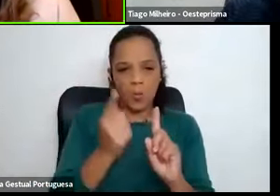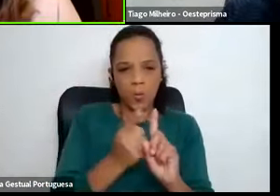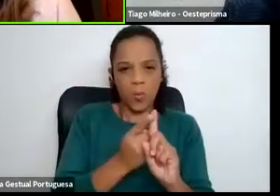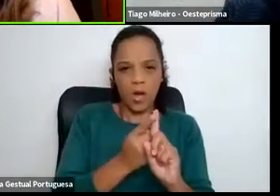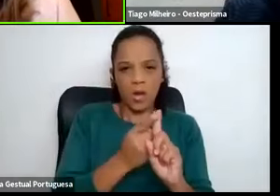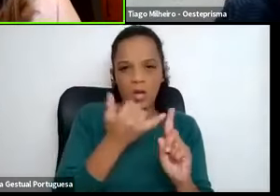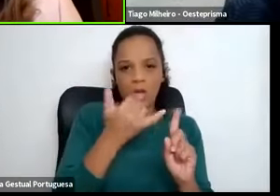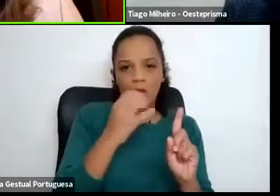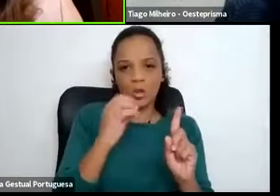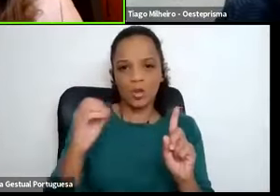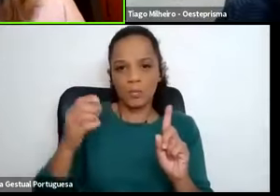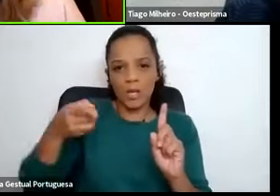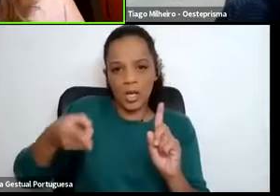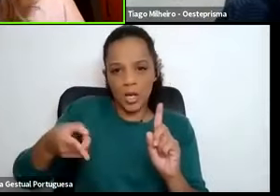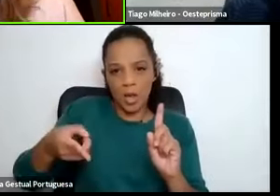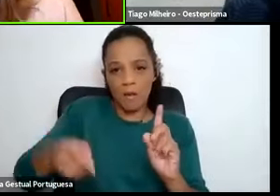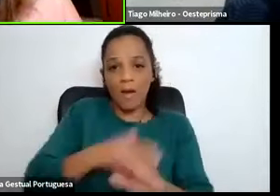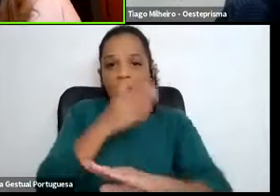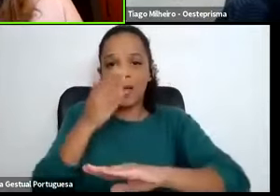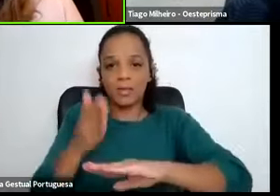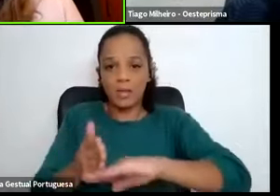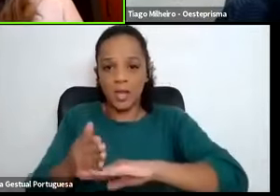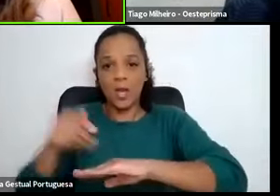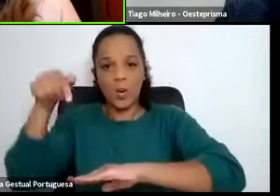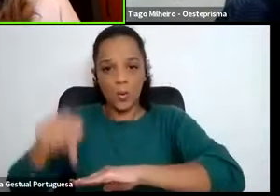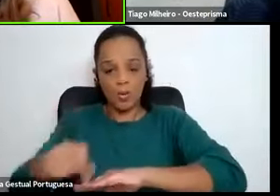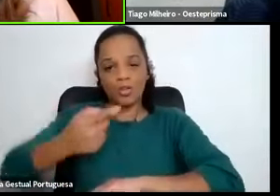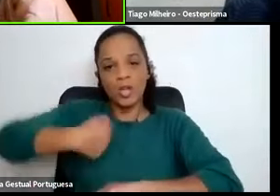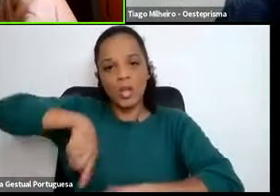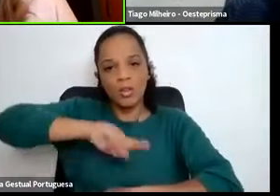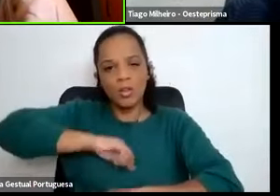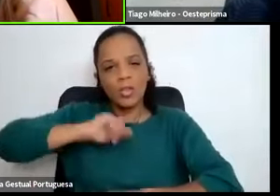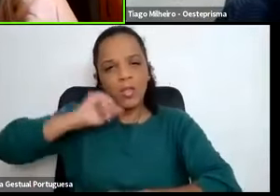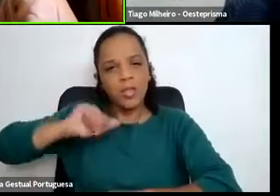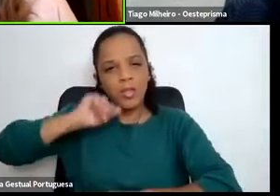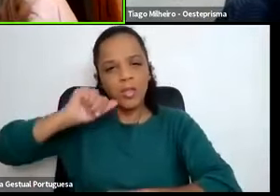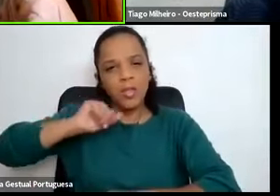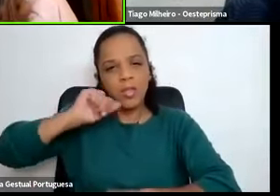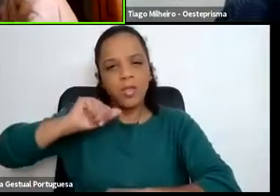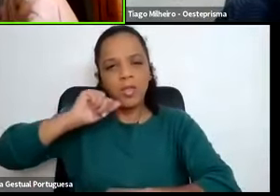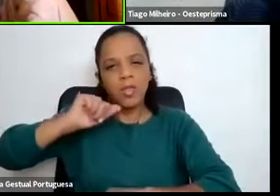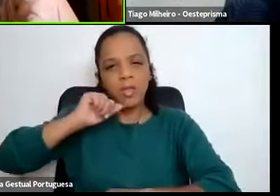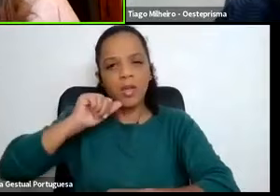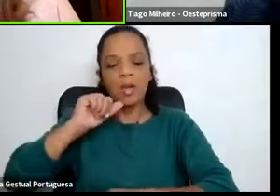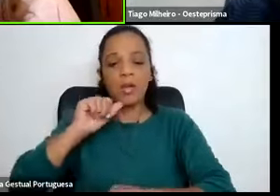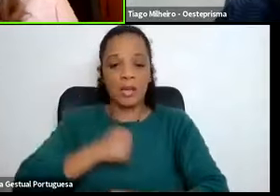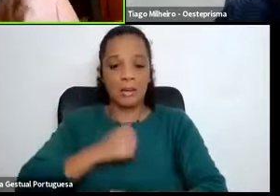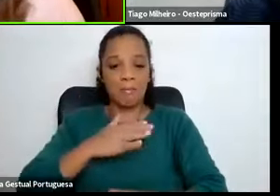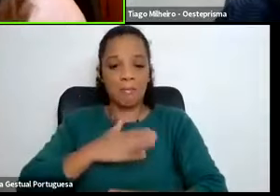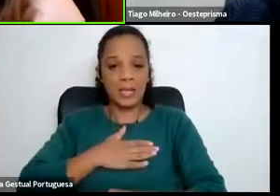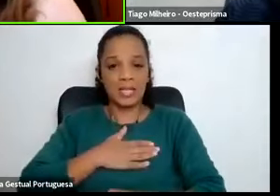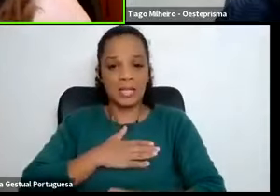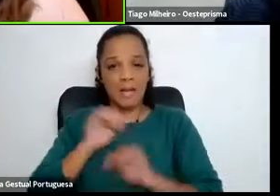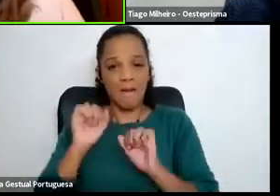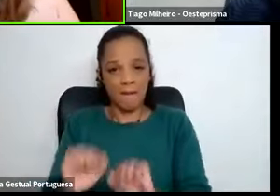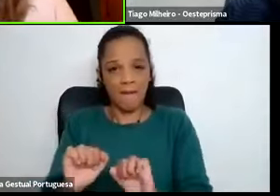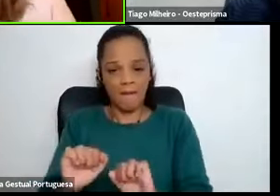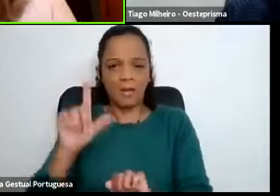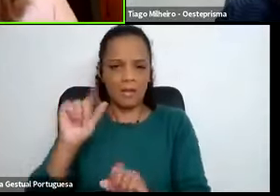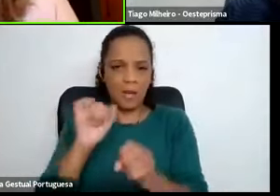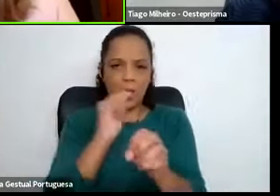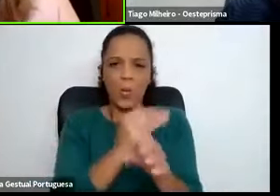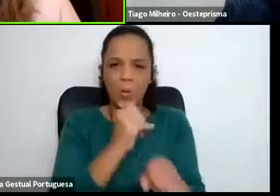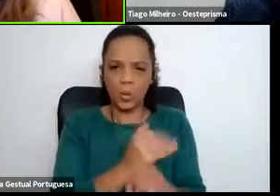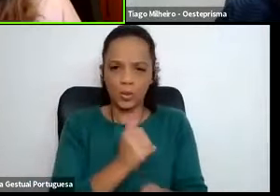hoje, temos estado sempre ao lado da Oeste Prisma e de outras empresas que,